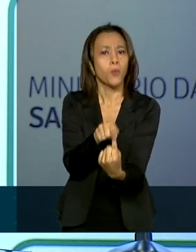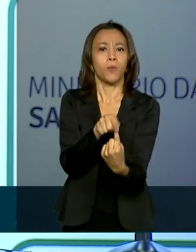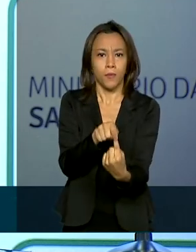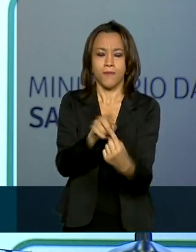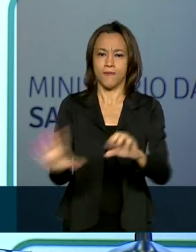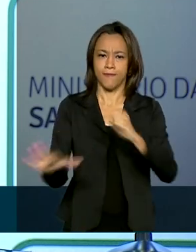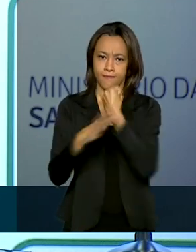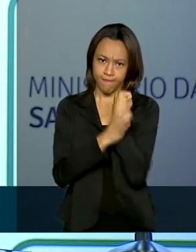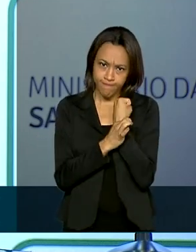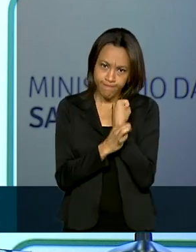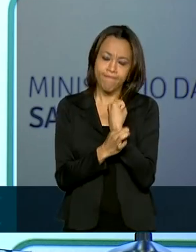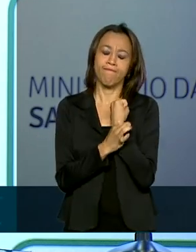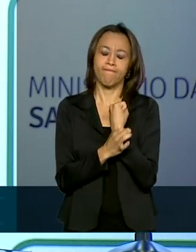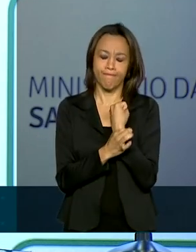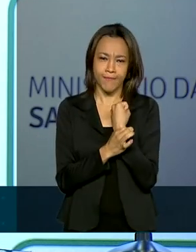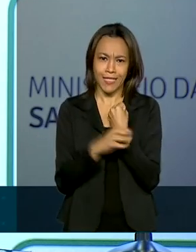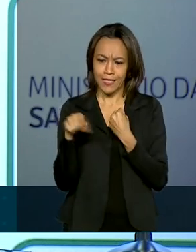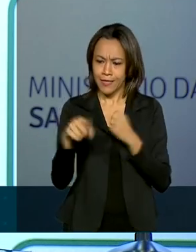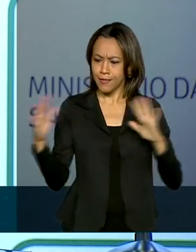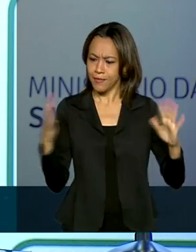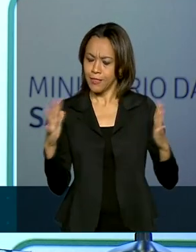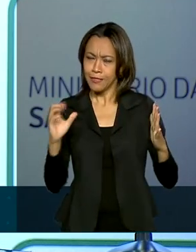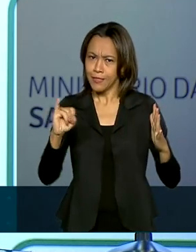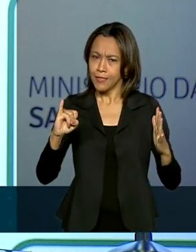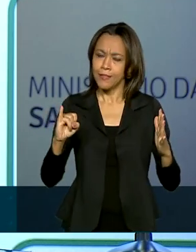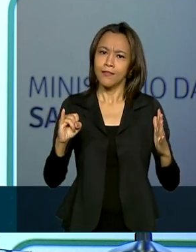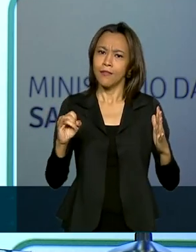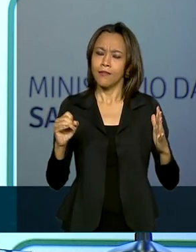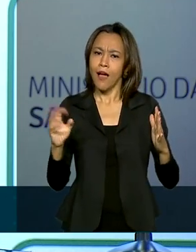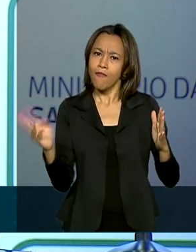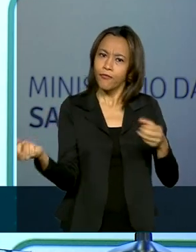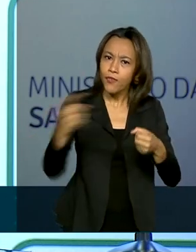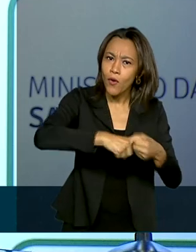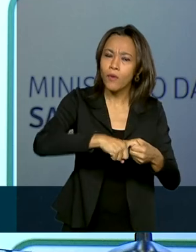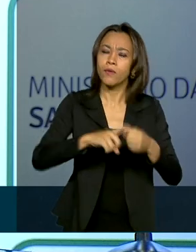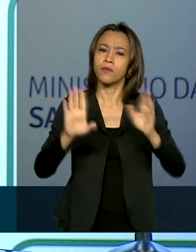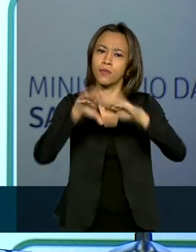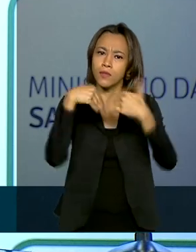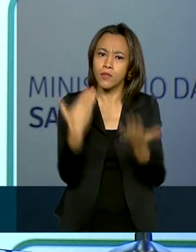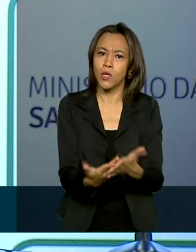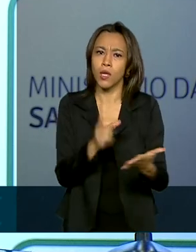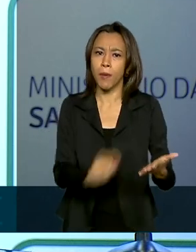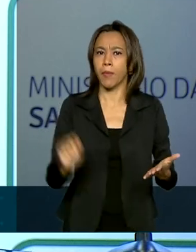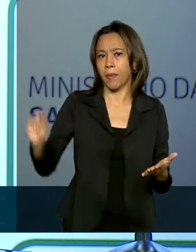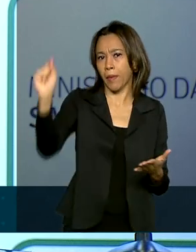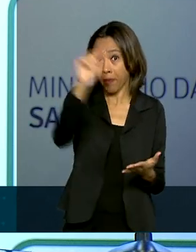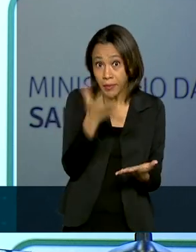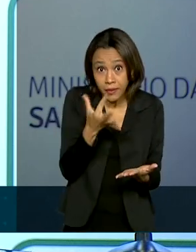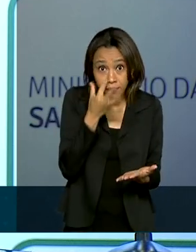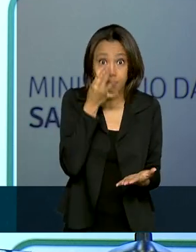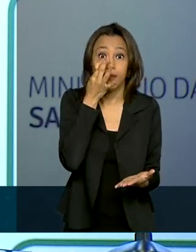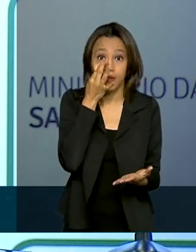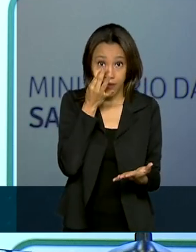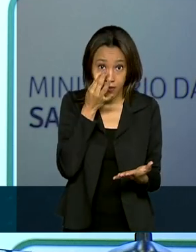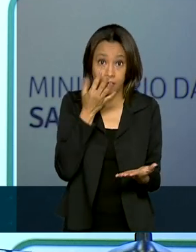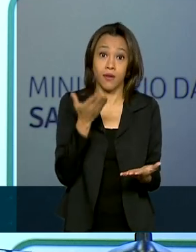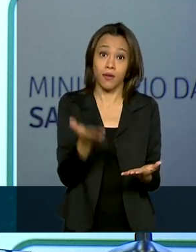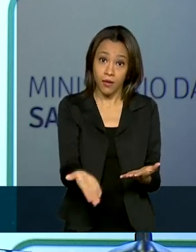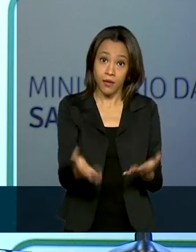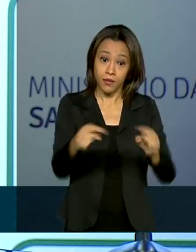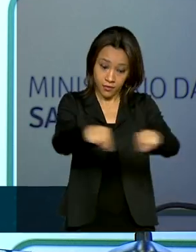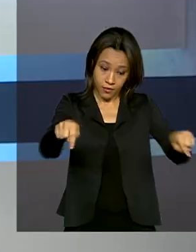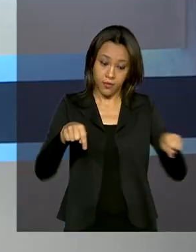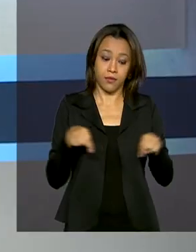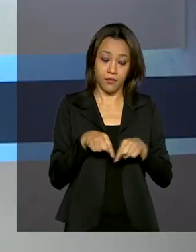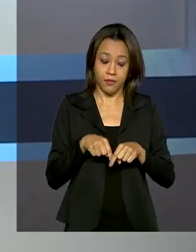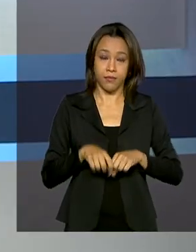garantir a segurança para o momento em que ocorrer a retomada das atividades presenciais nas escolas, nas salas